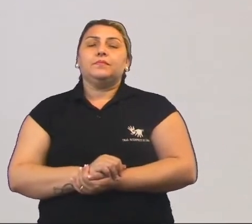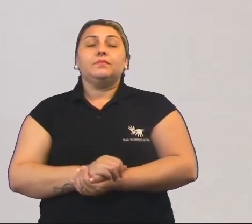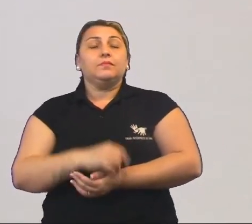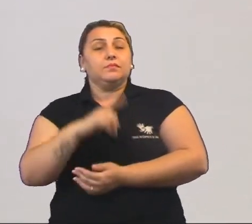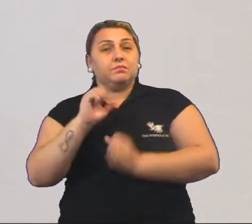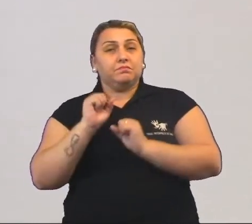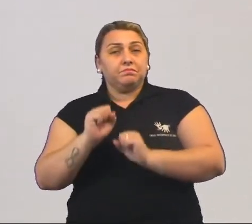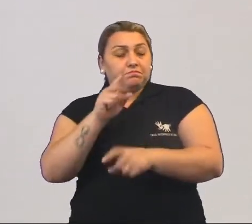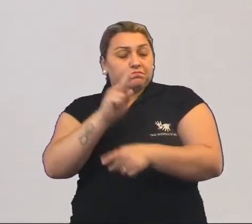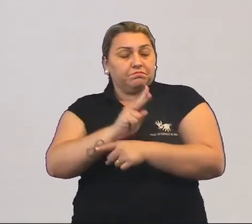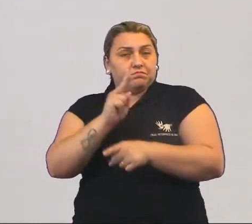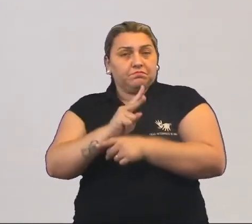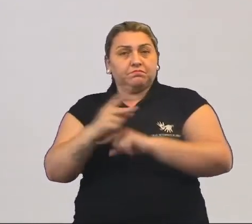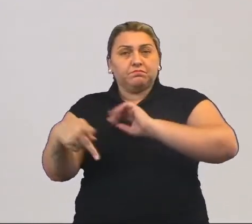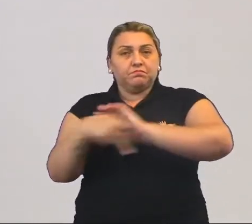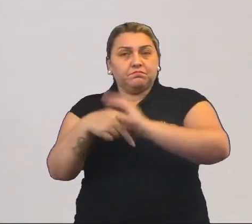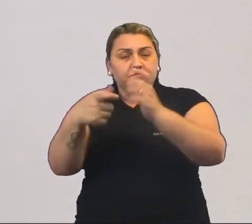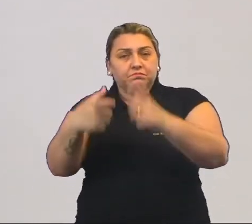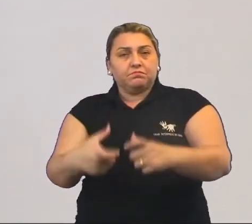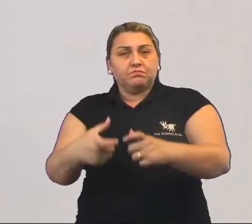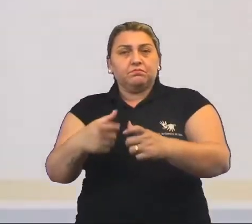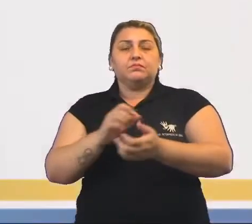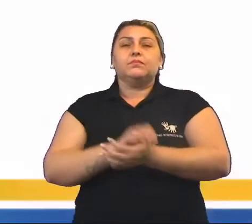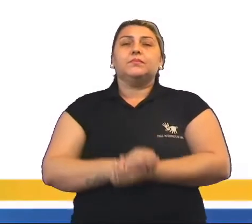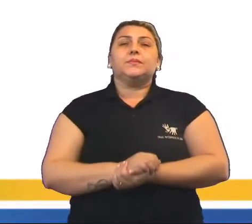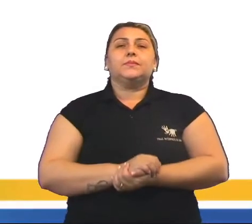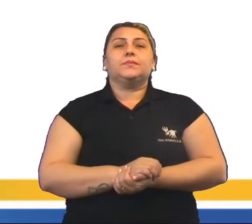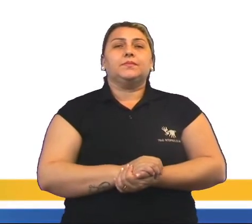pudessem proteger sua terra.